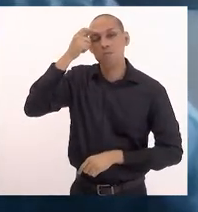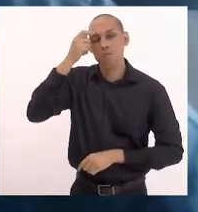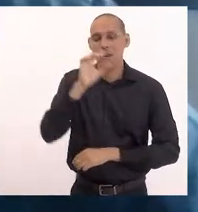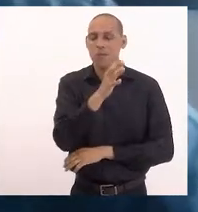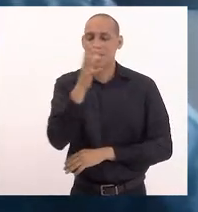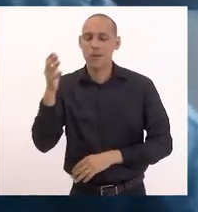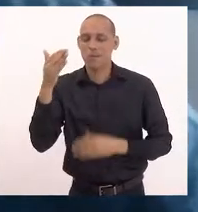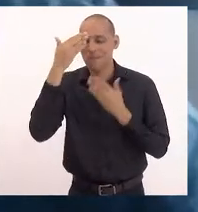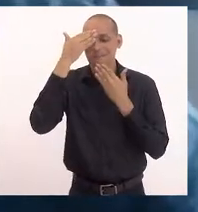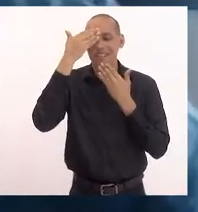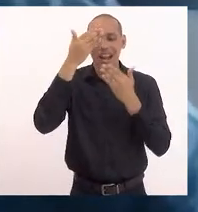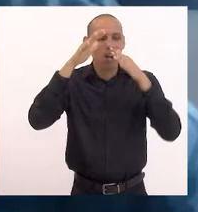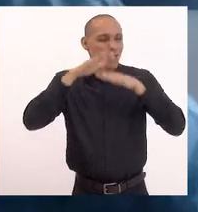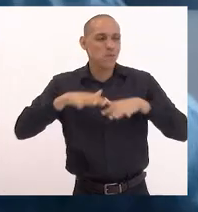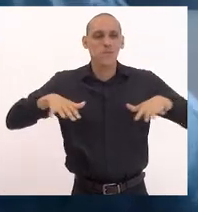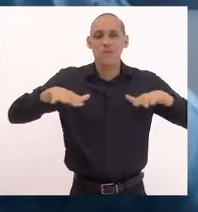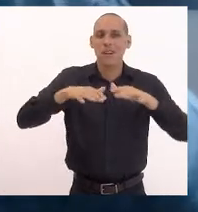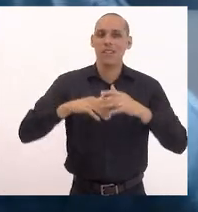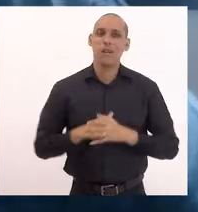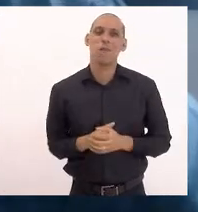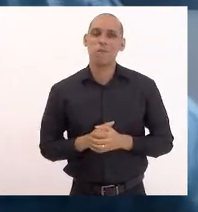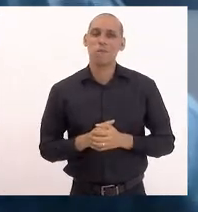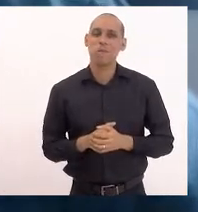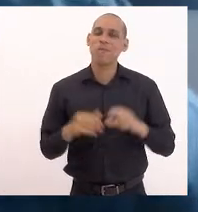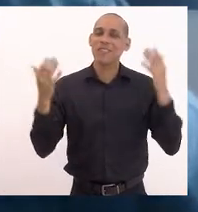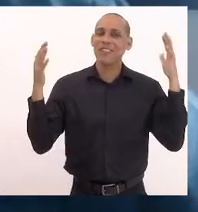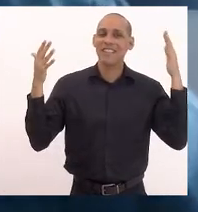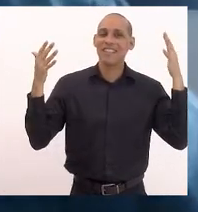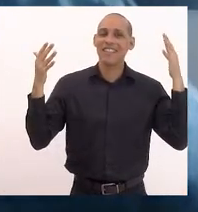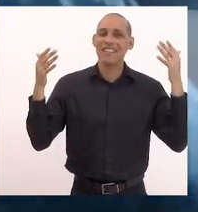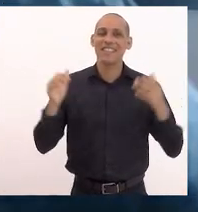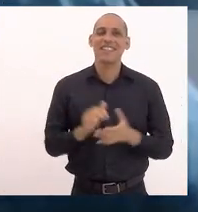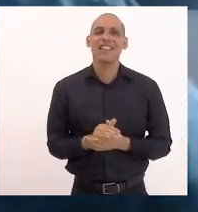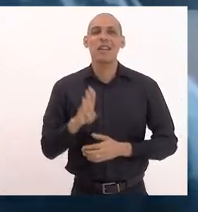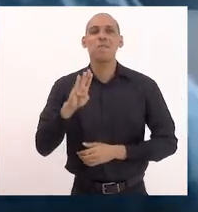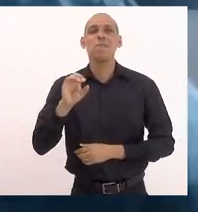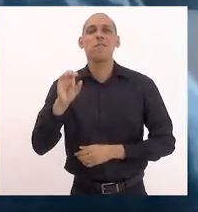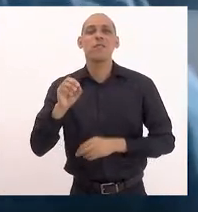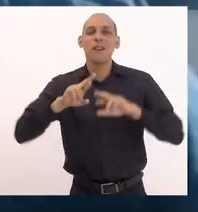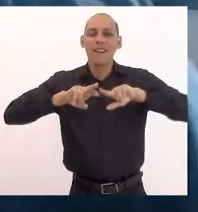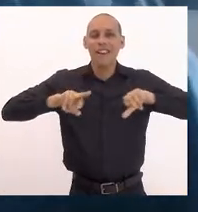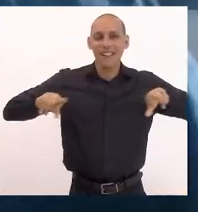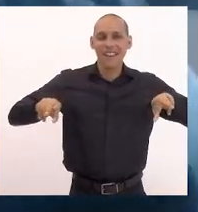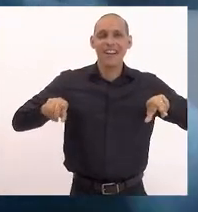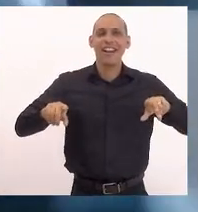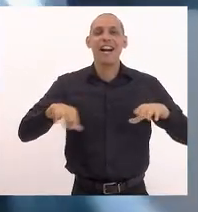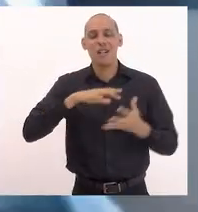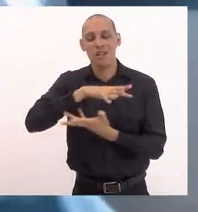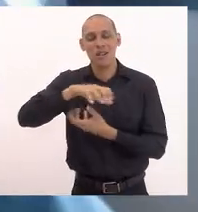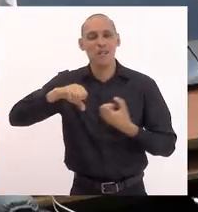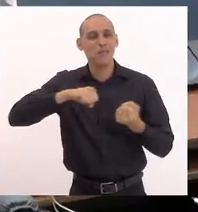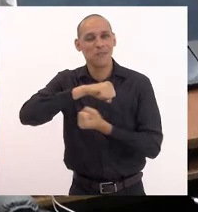Obrigado a todos e a todas. Saudações biodiversas e sustentáveis.